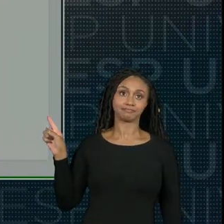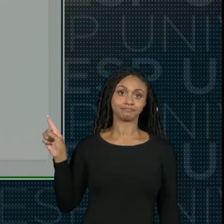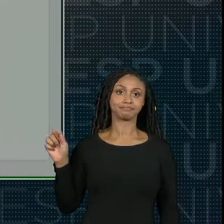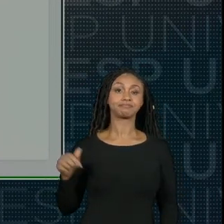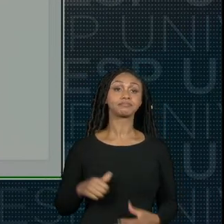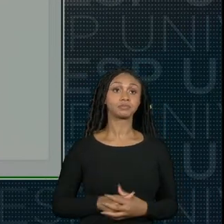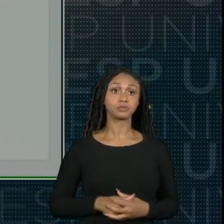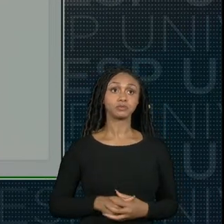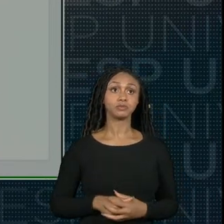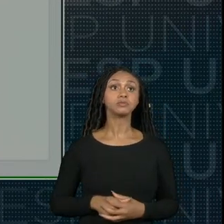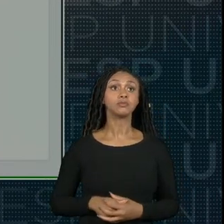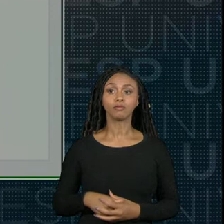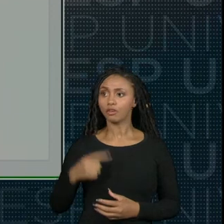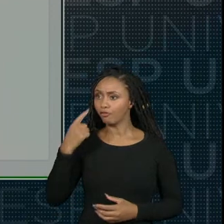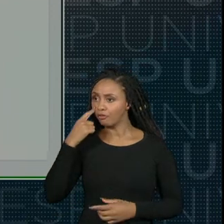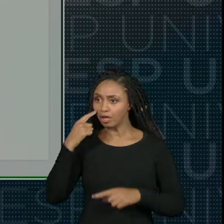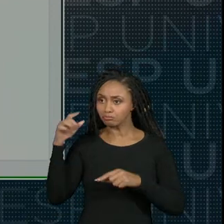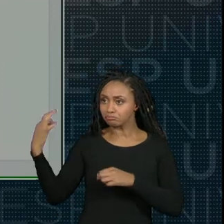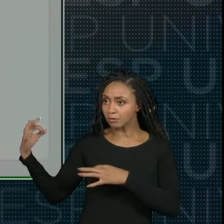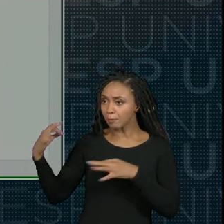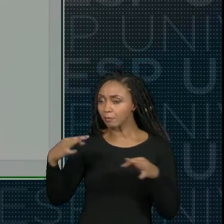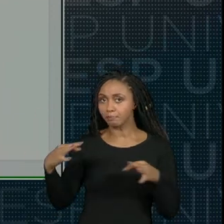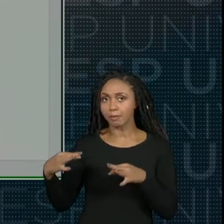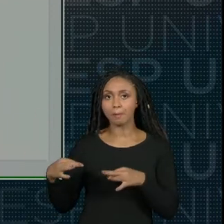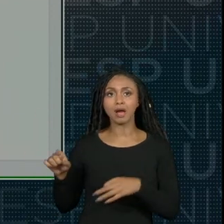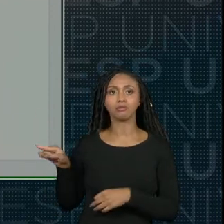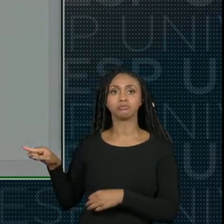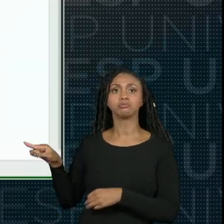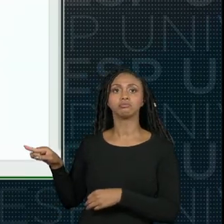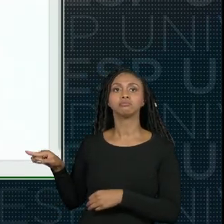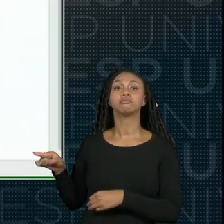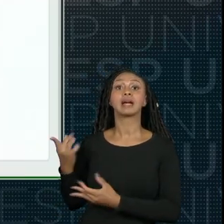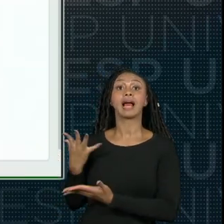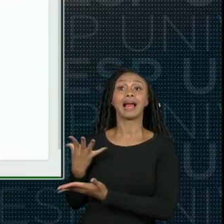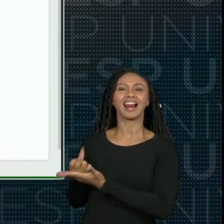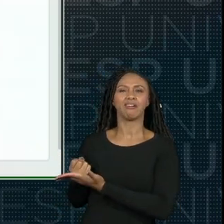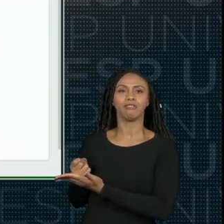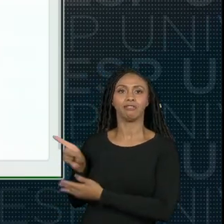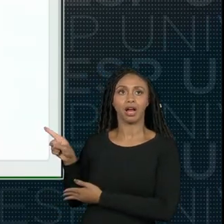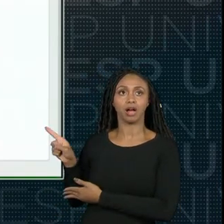após a verificação se está tudo certo é só clicar em gravar